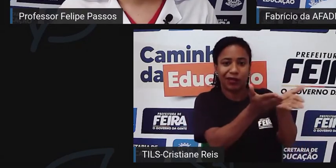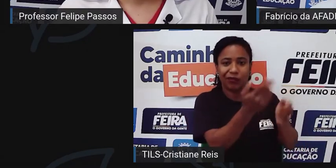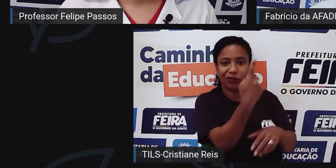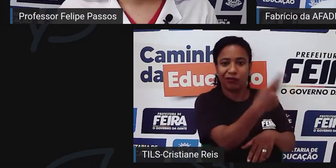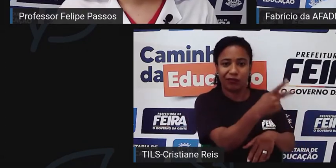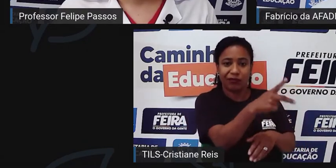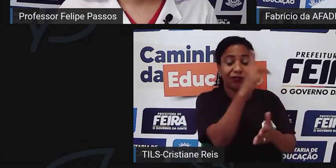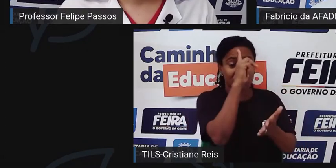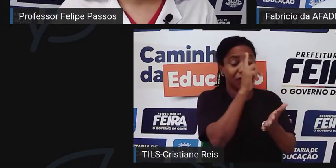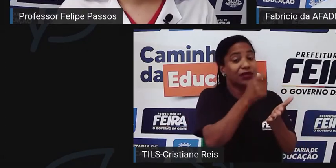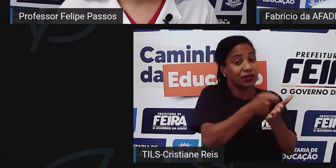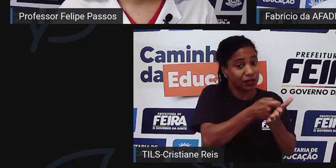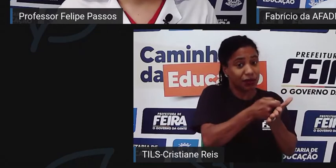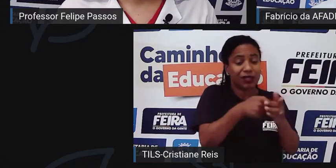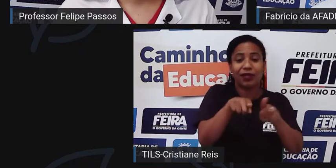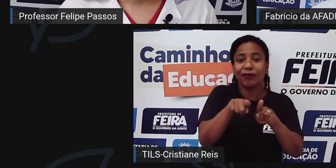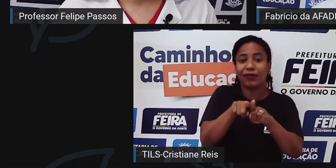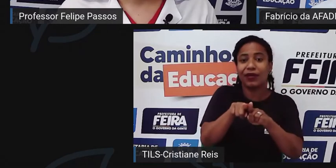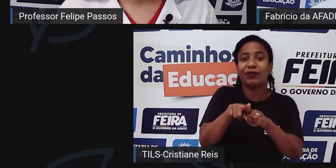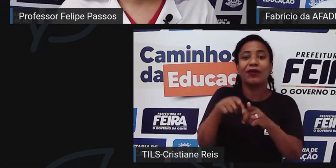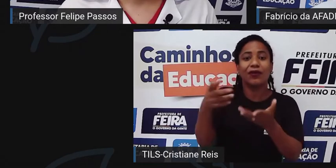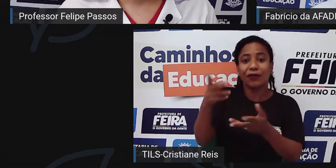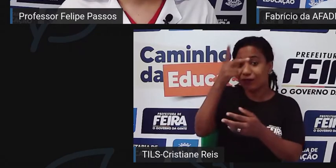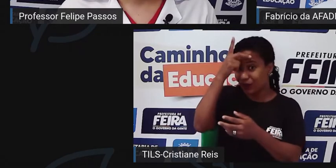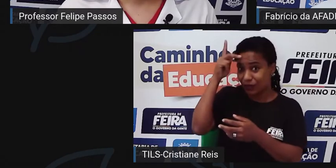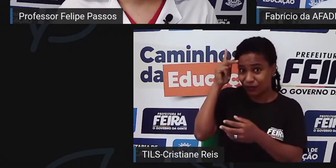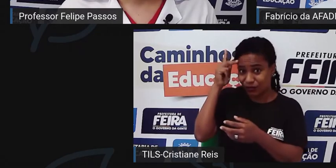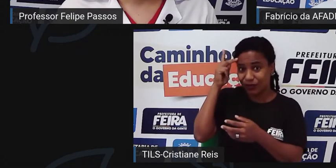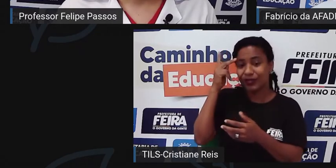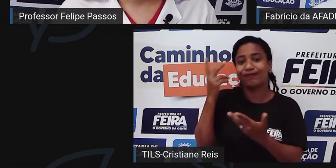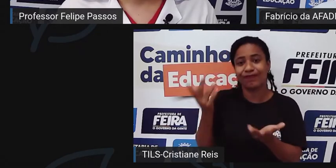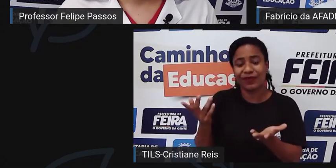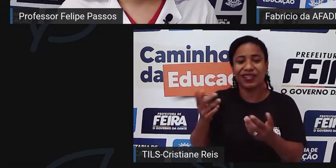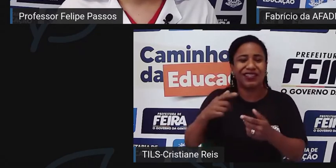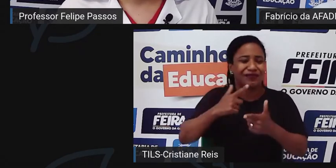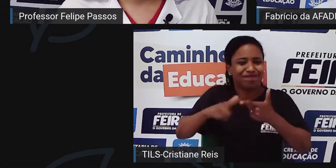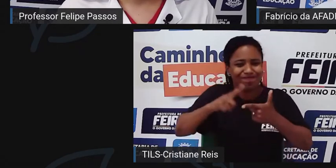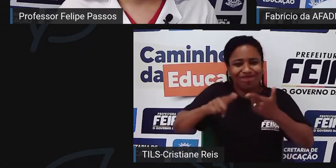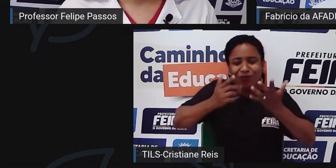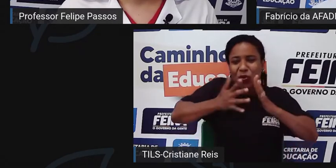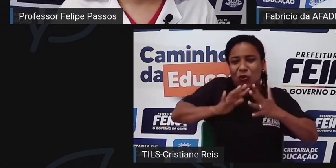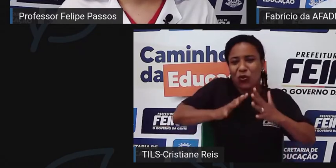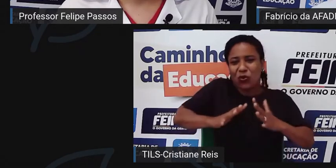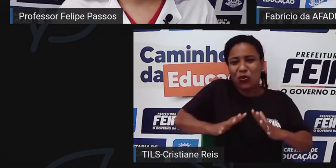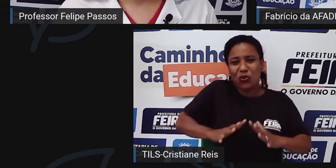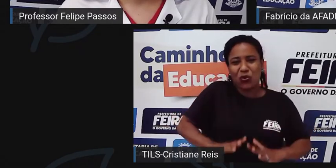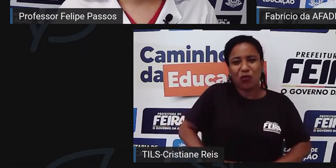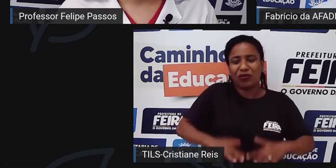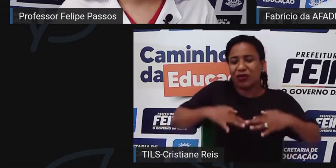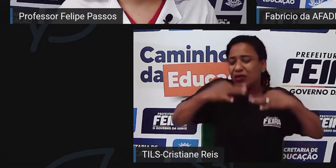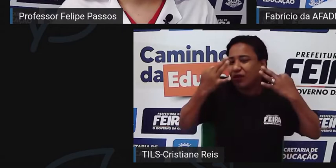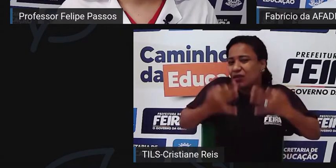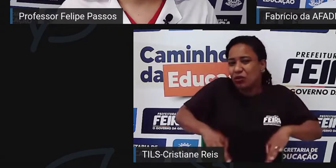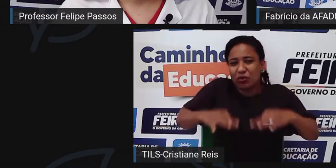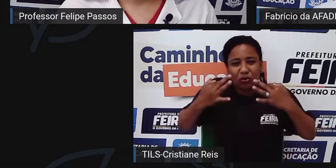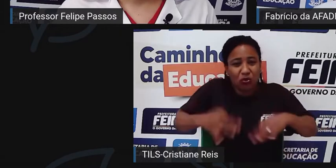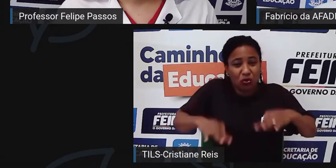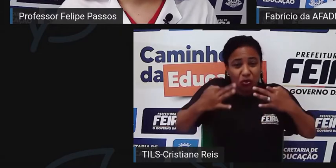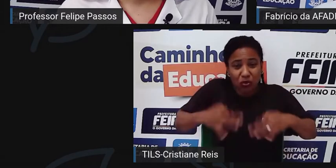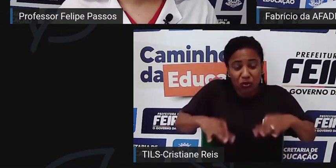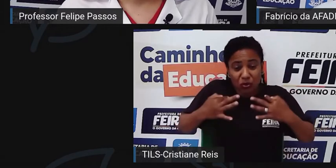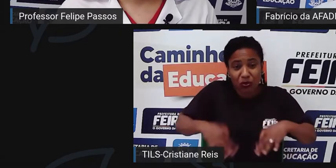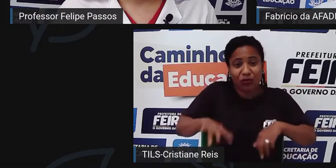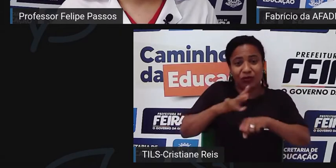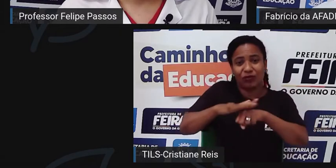transfusão de sangue, quando a gente, na maioria das vezes, sentimos crise. Crise dolorosa, crise falsêmica, que na maioria das